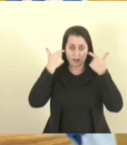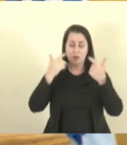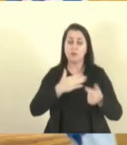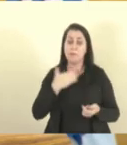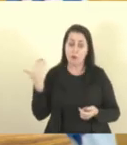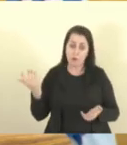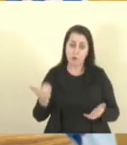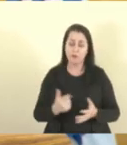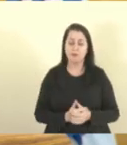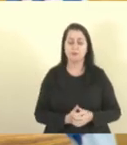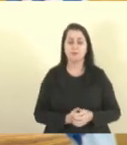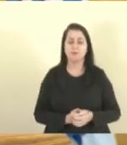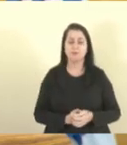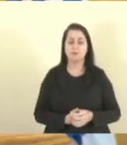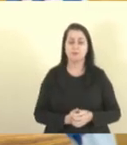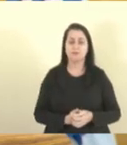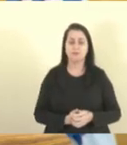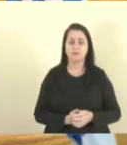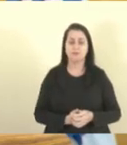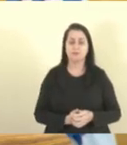e morto, né,